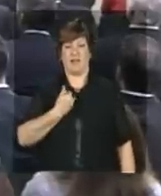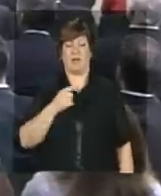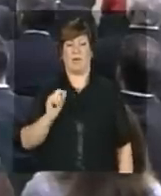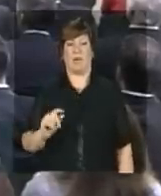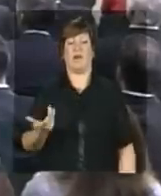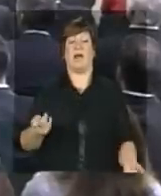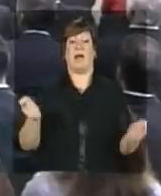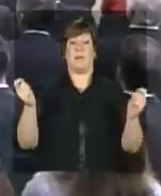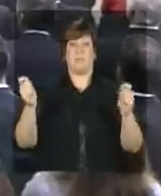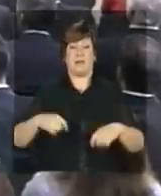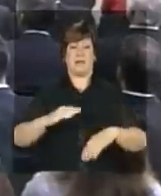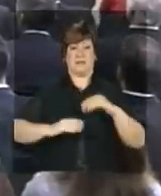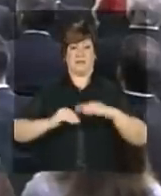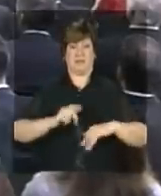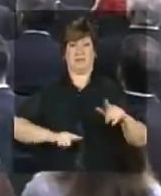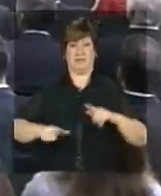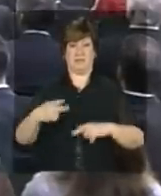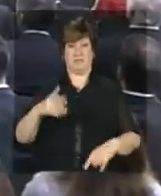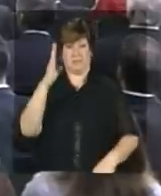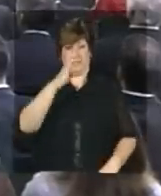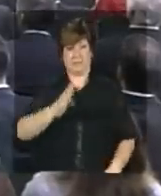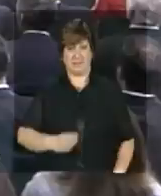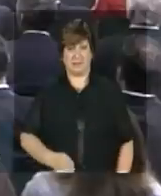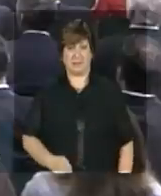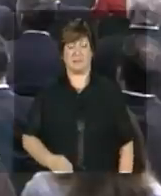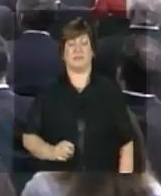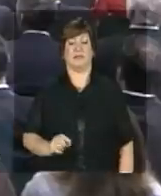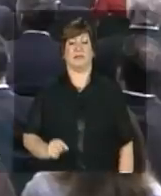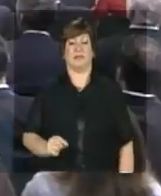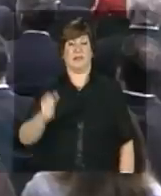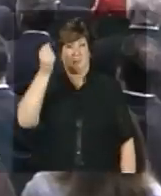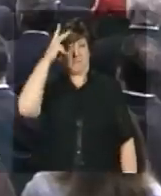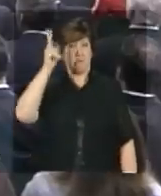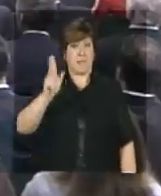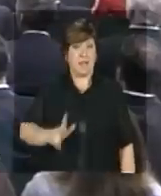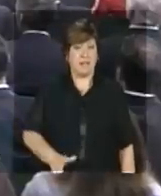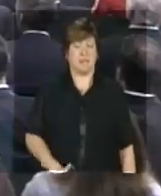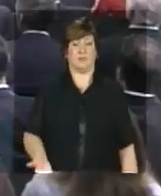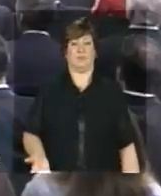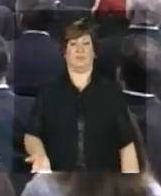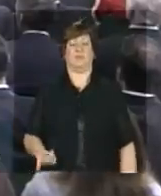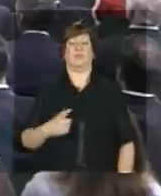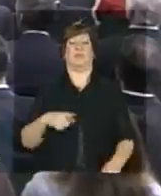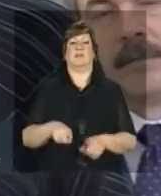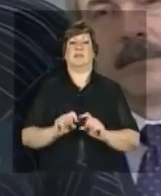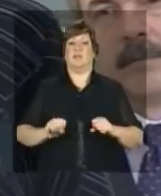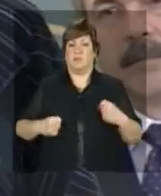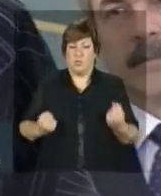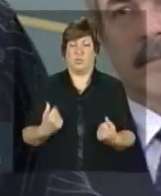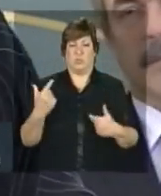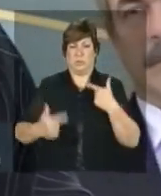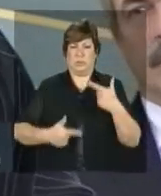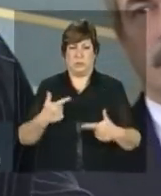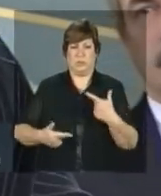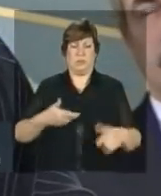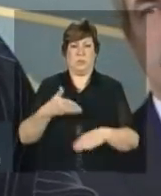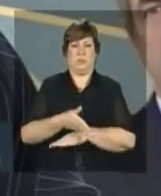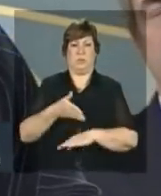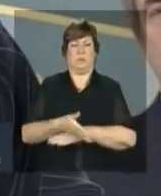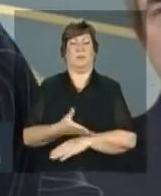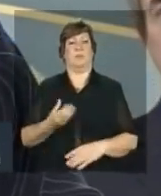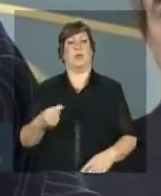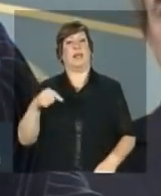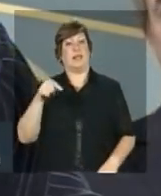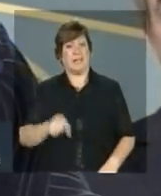capacidade do trabalhador brasileiro a esperteza a dedicação ao trabalho torna a